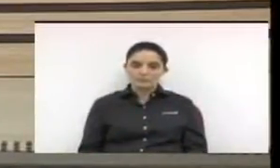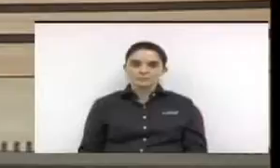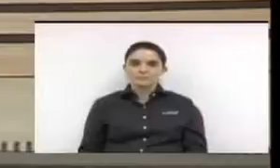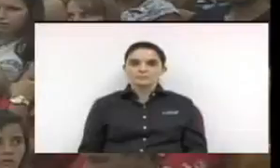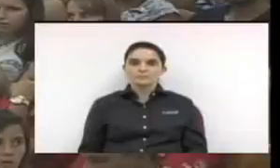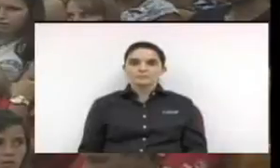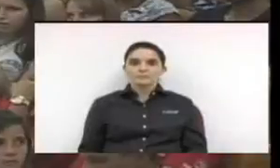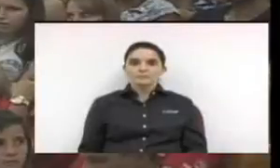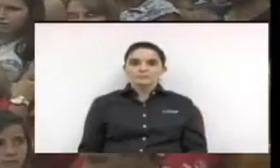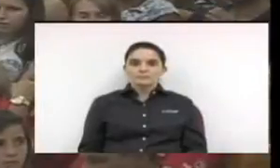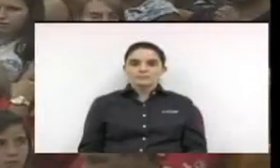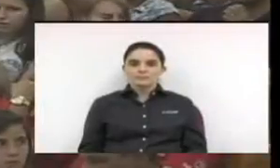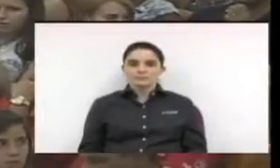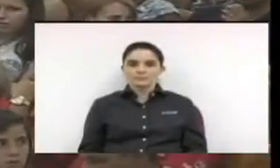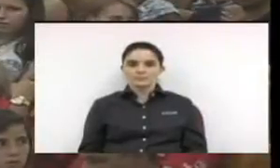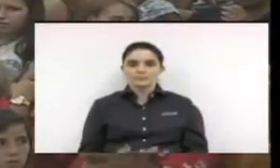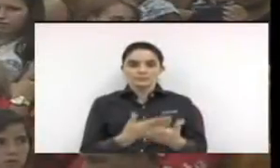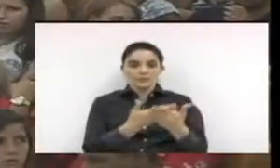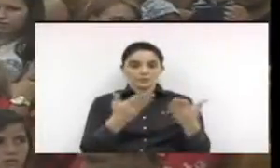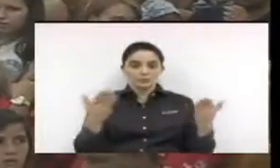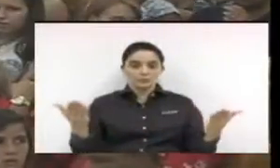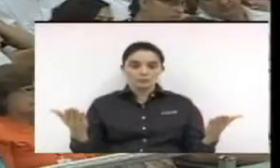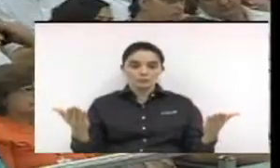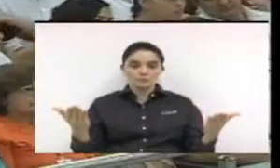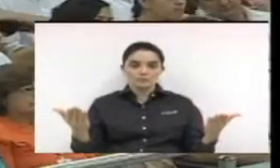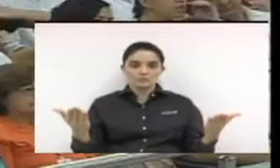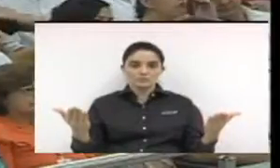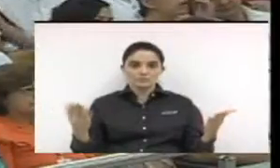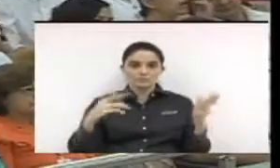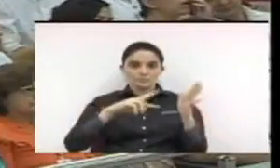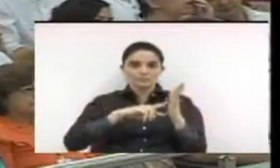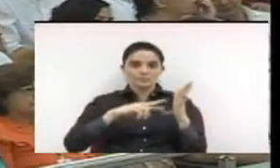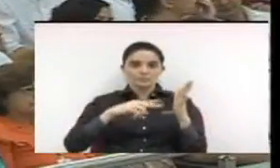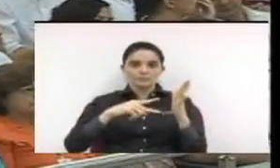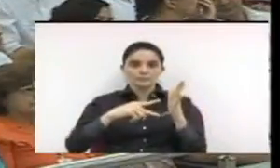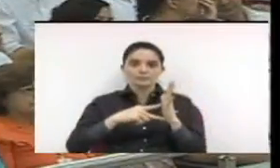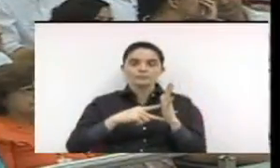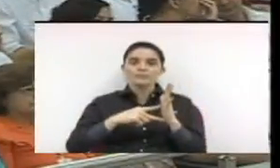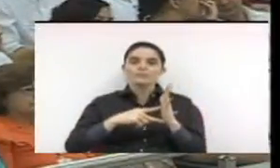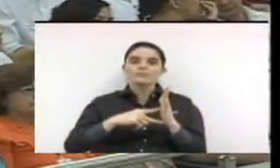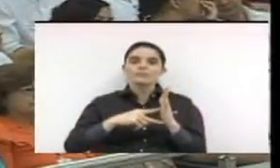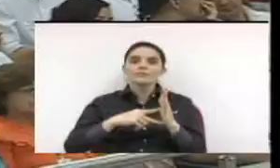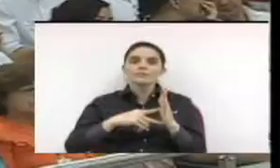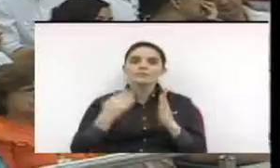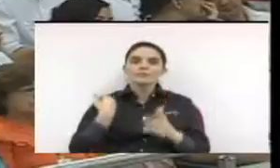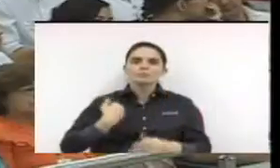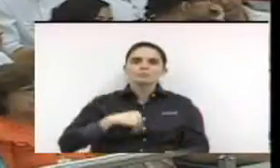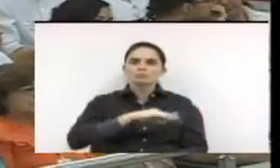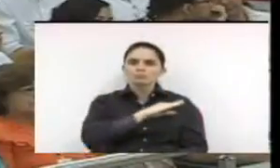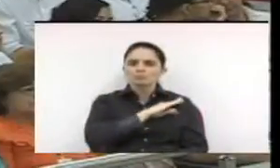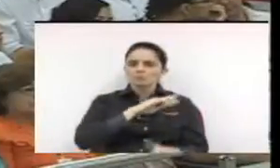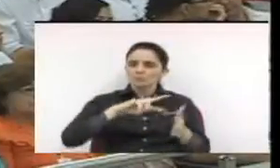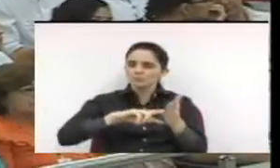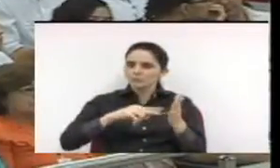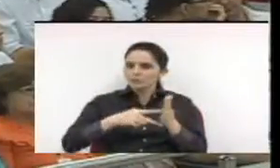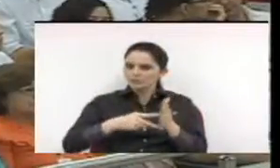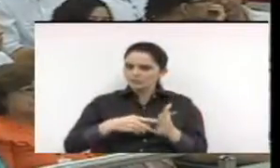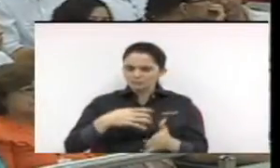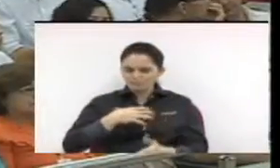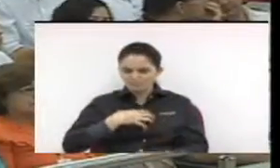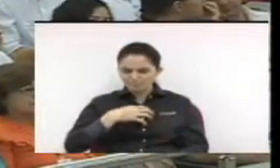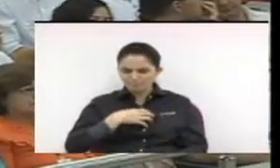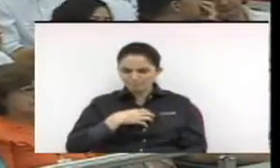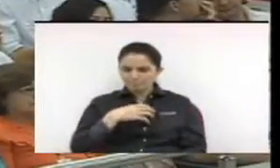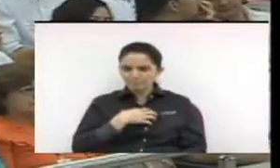nós é um dia em que nós nos sentimos de uma